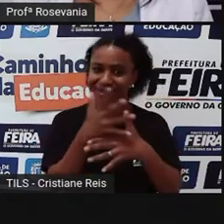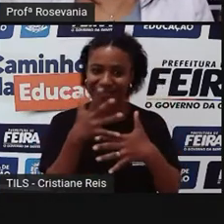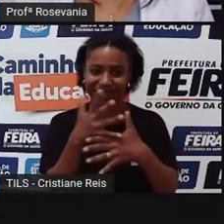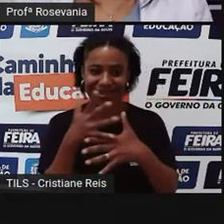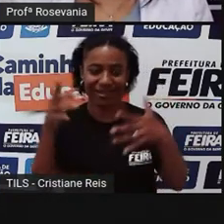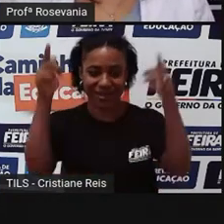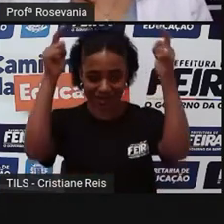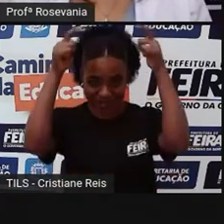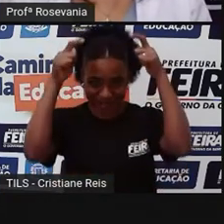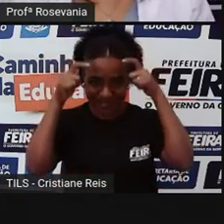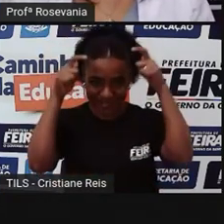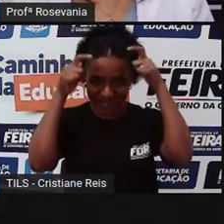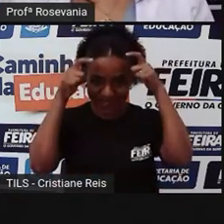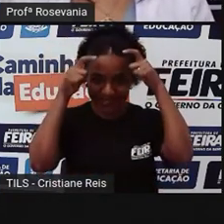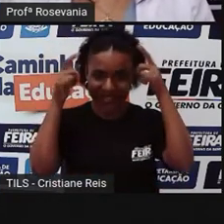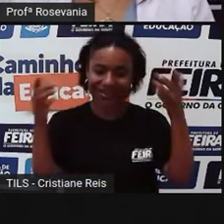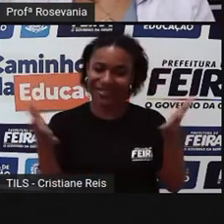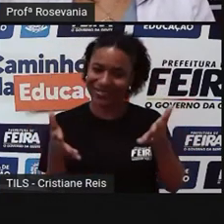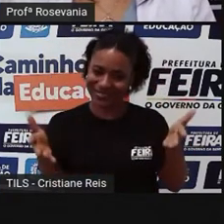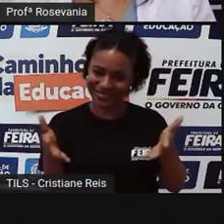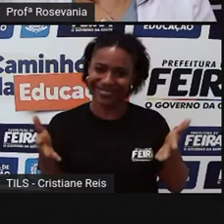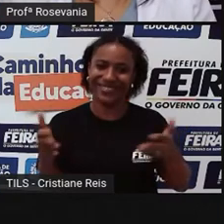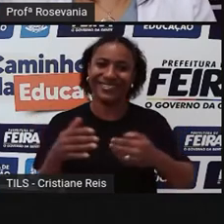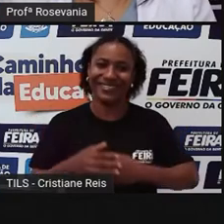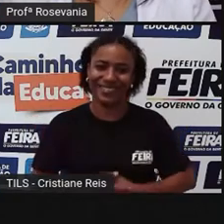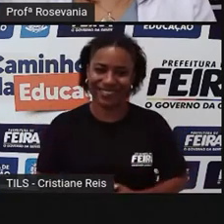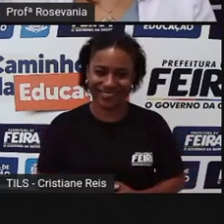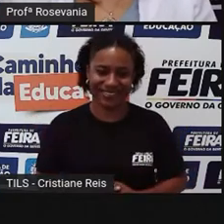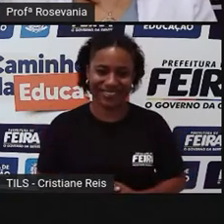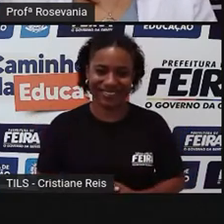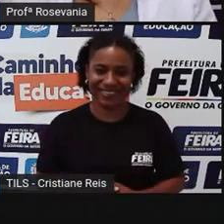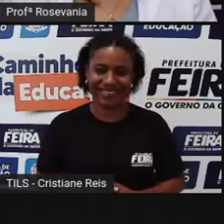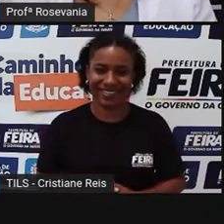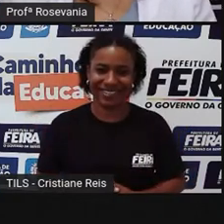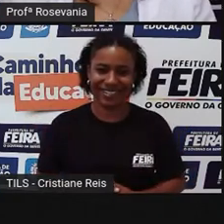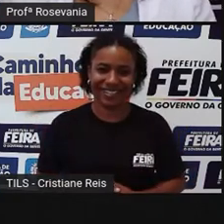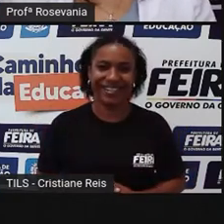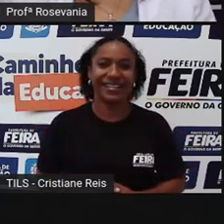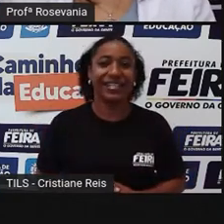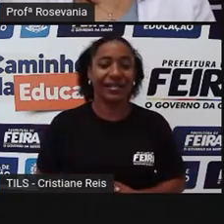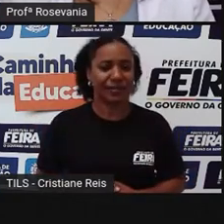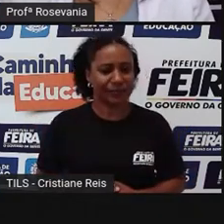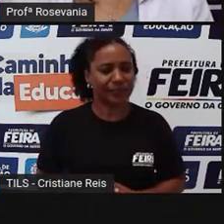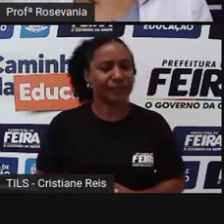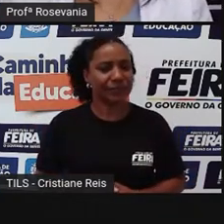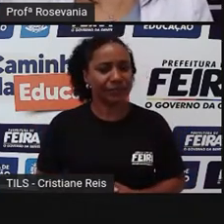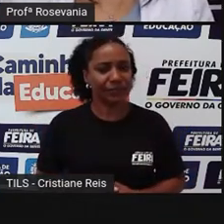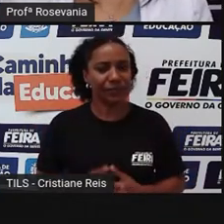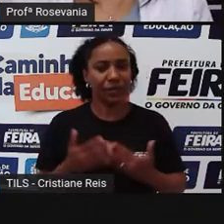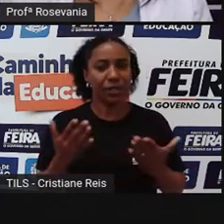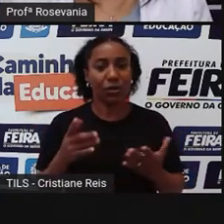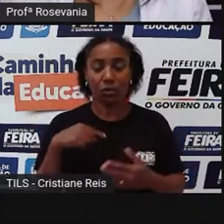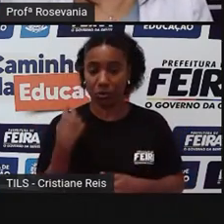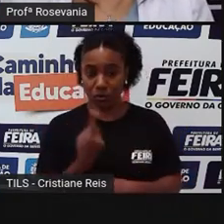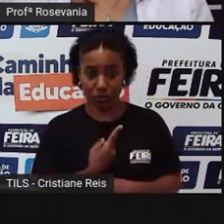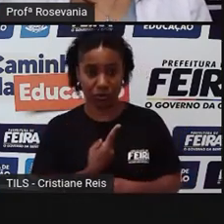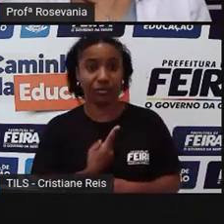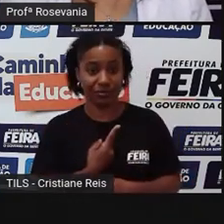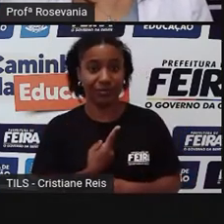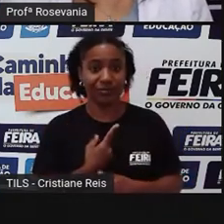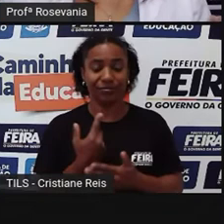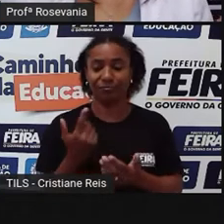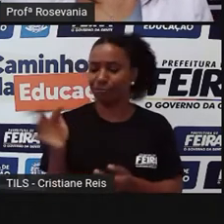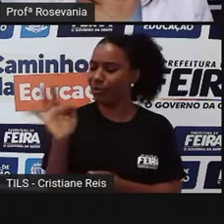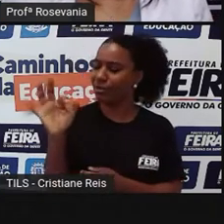Que é o mais novinho que a gente recebeu agora, né? Bom, mas aí, o foi que eu falei pra vocês? A gente, quando estuda a geografia do lugar,